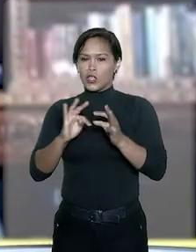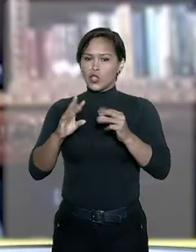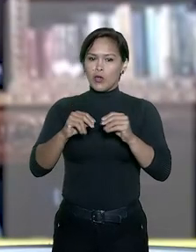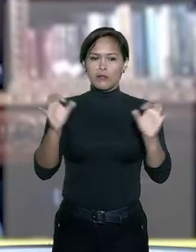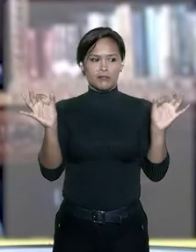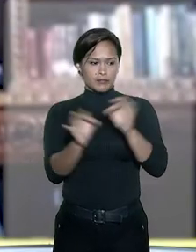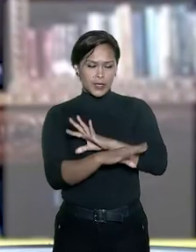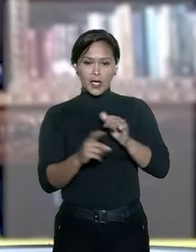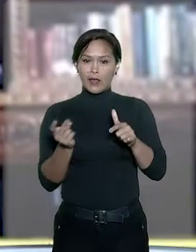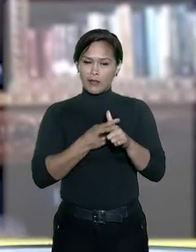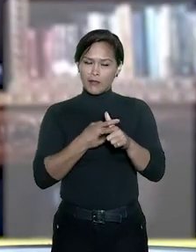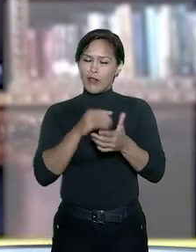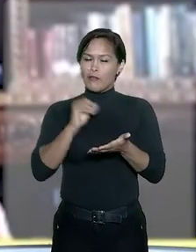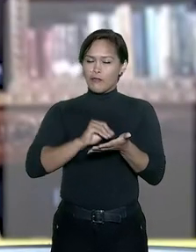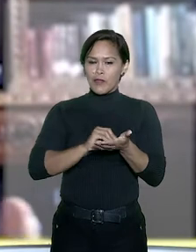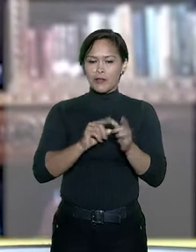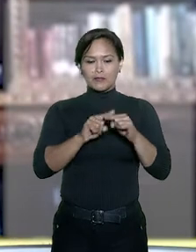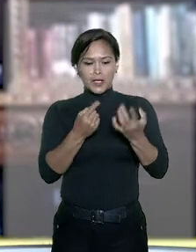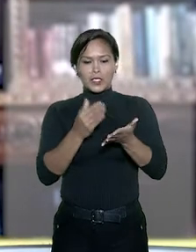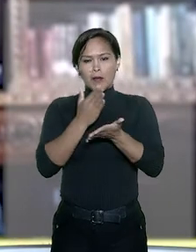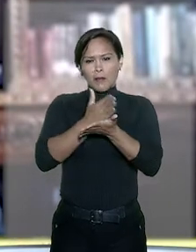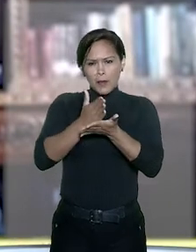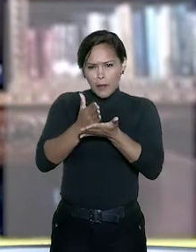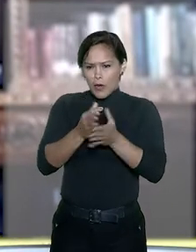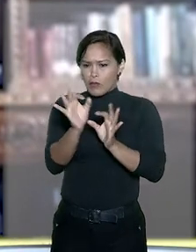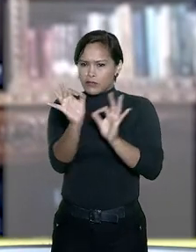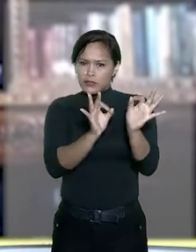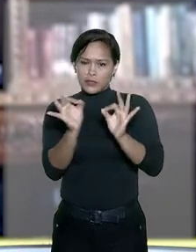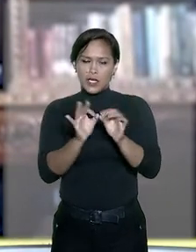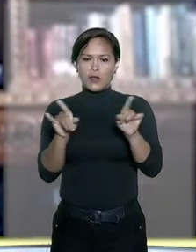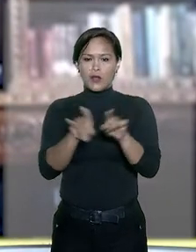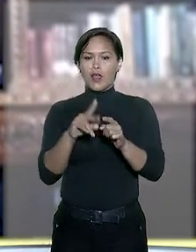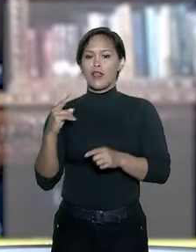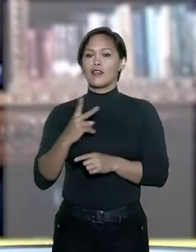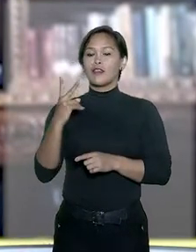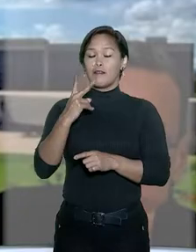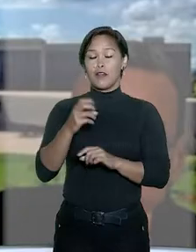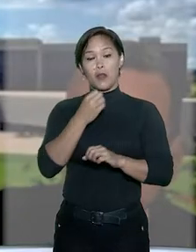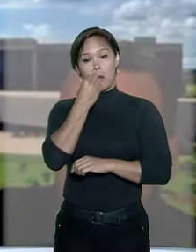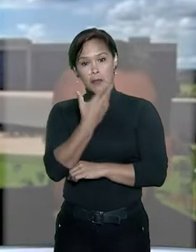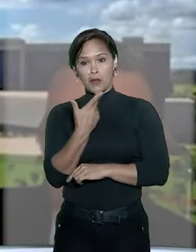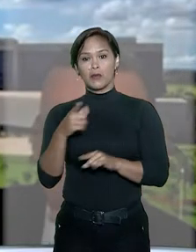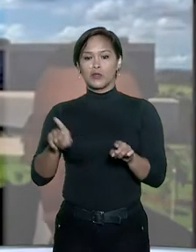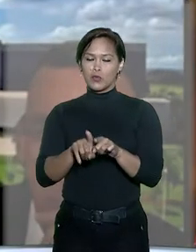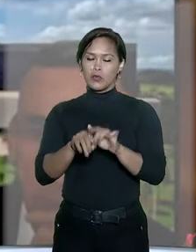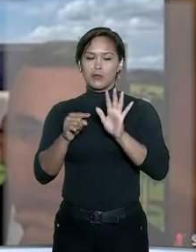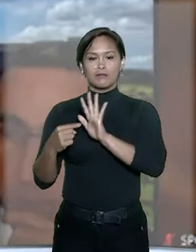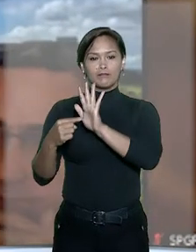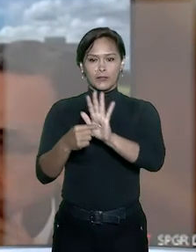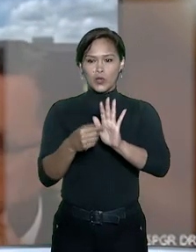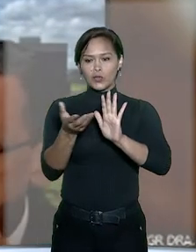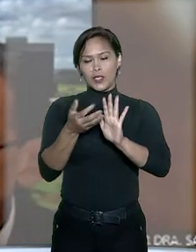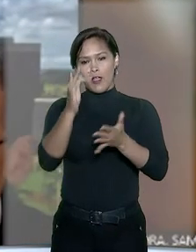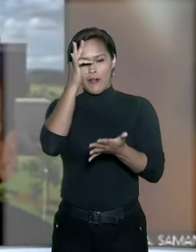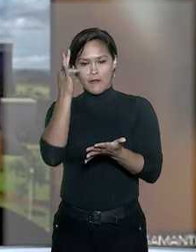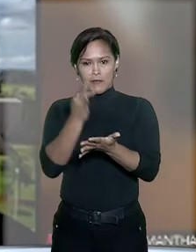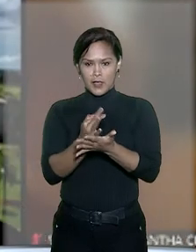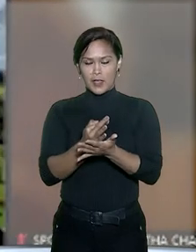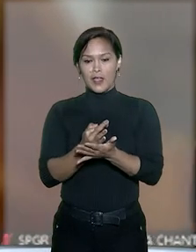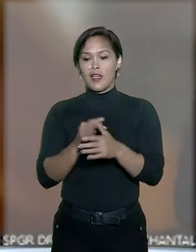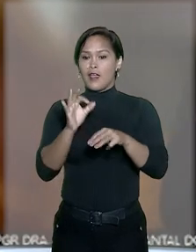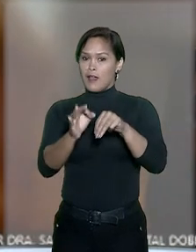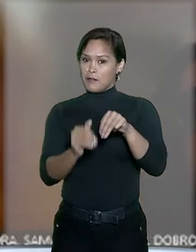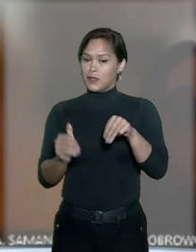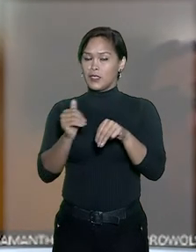amortizar o débito, foram cumpridos de forma regular e em valor considerável, o que demonstra sua boa fé. A ministra